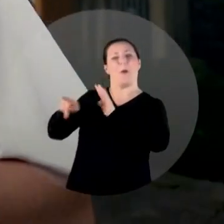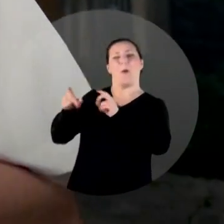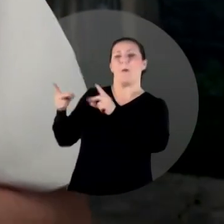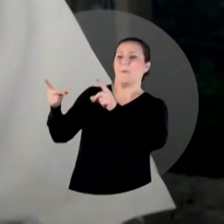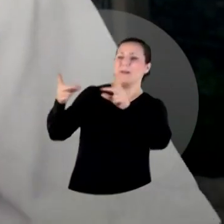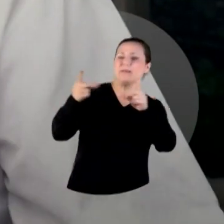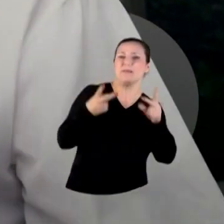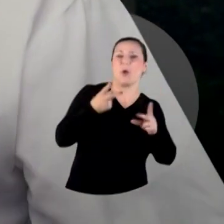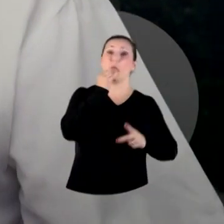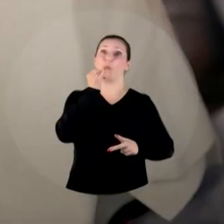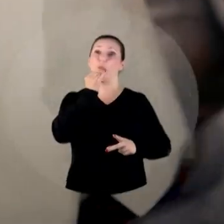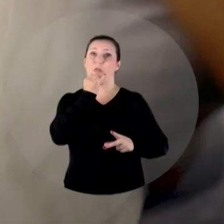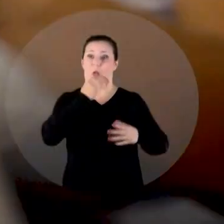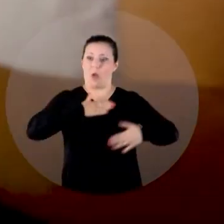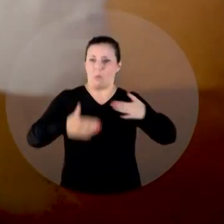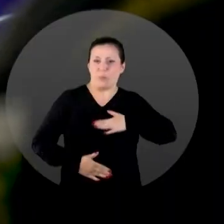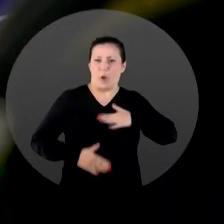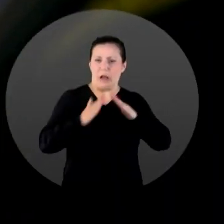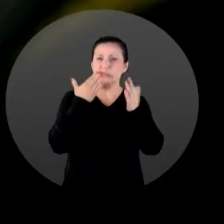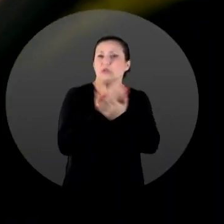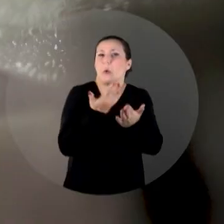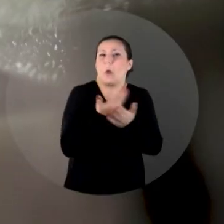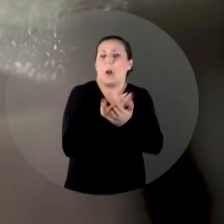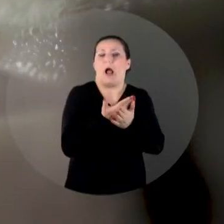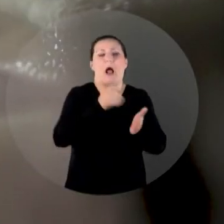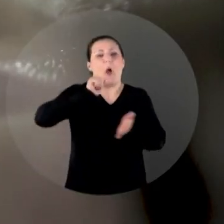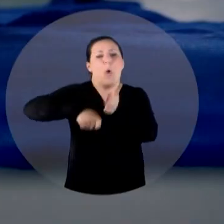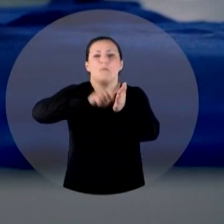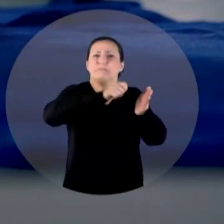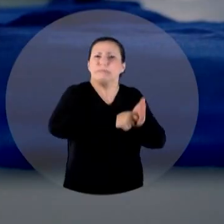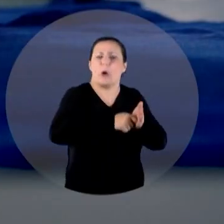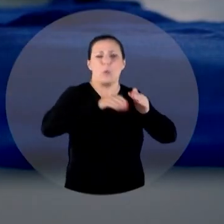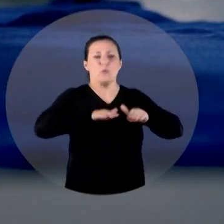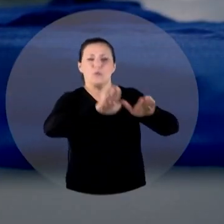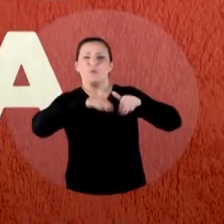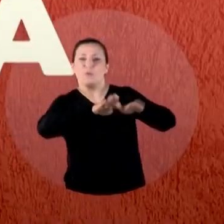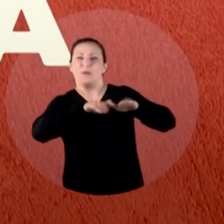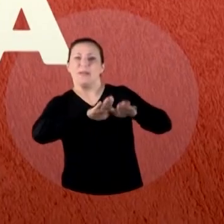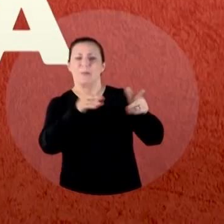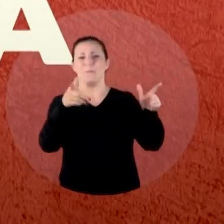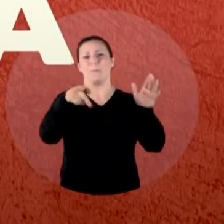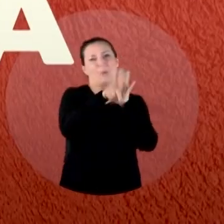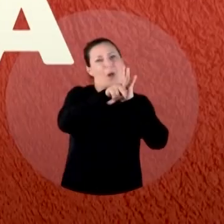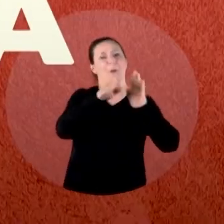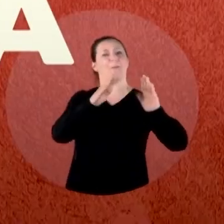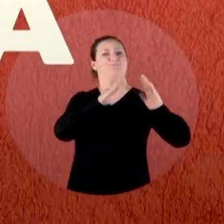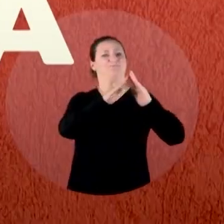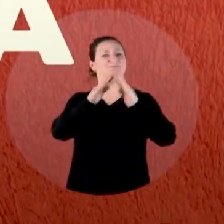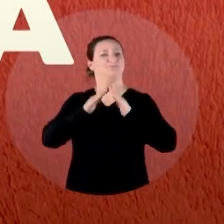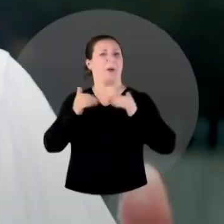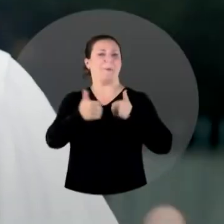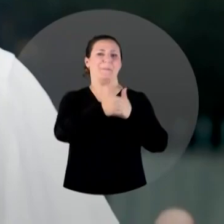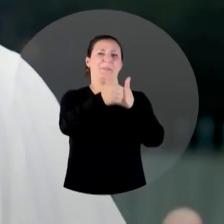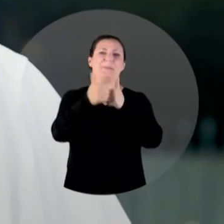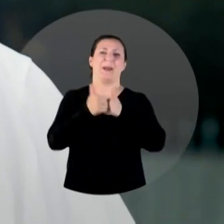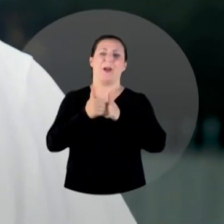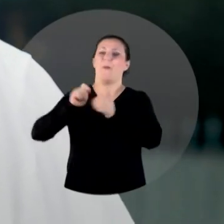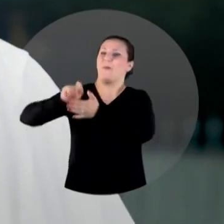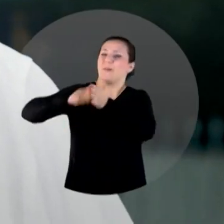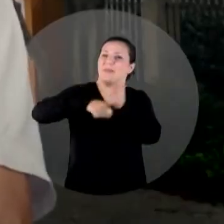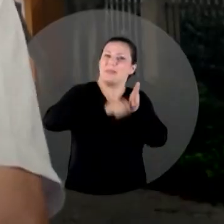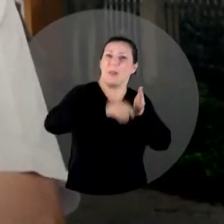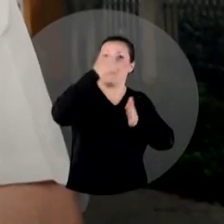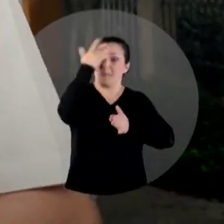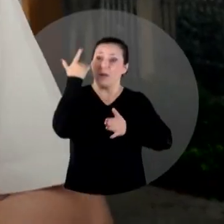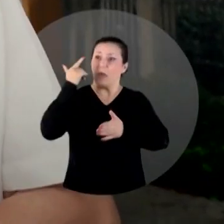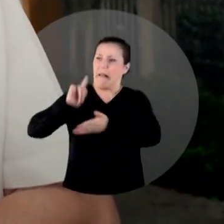confecção dos uniformes escolares. Contratar costureiras aqui no bairro para fazer isso. Frentes de trabalho da zeladoria. Contratar as pessoas